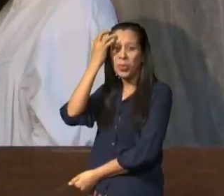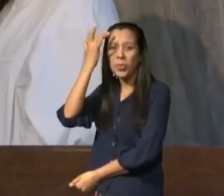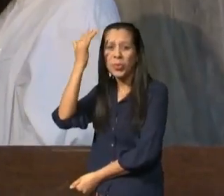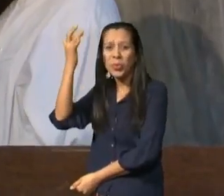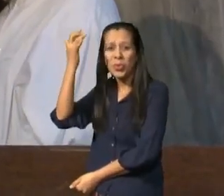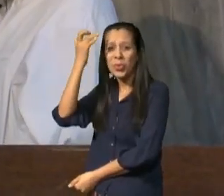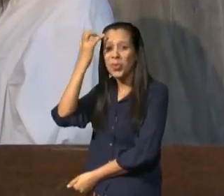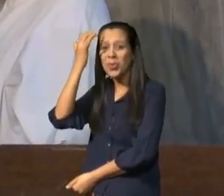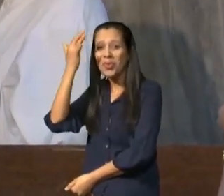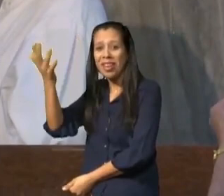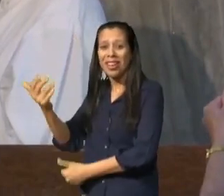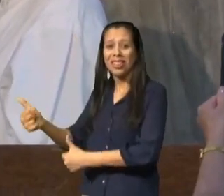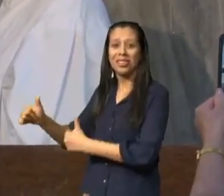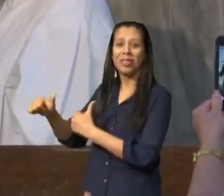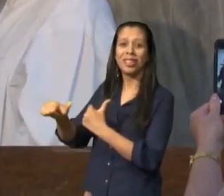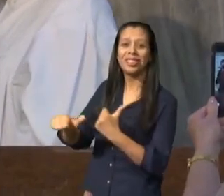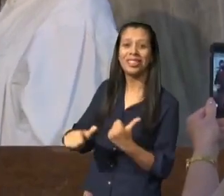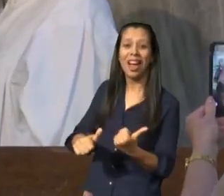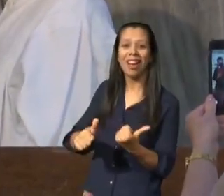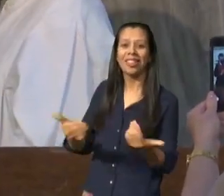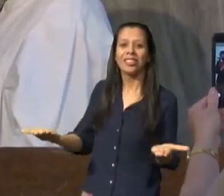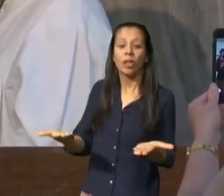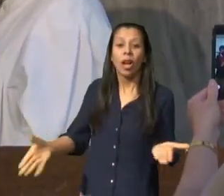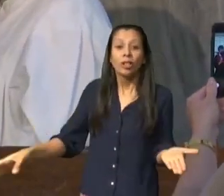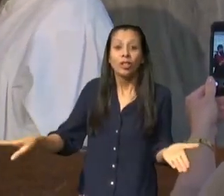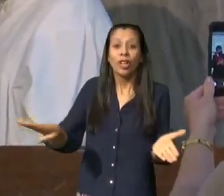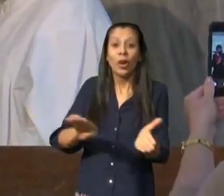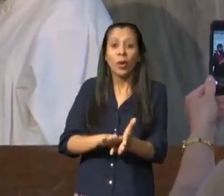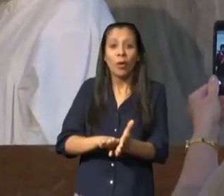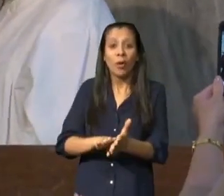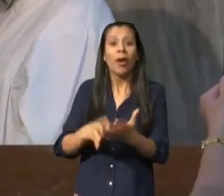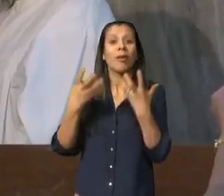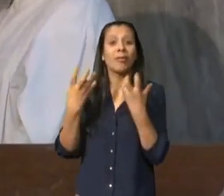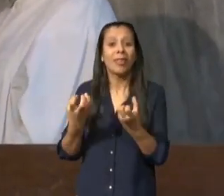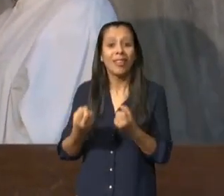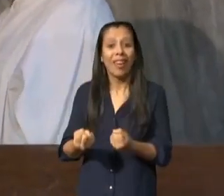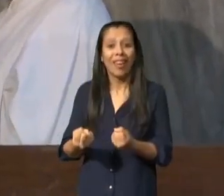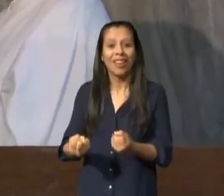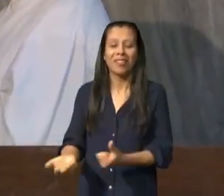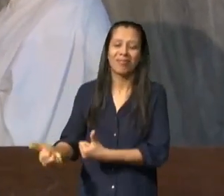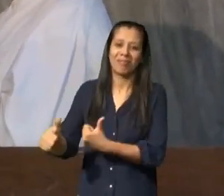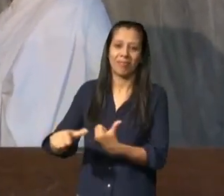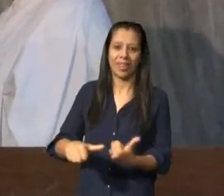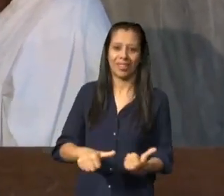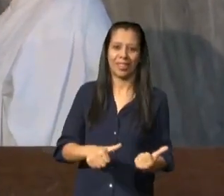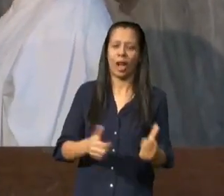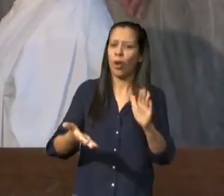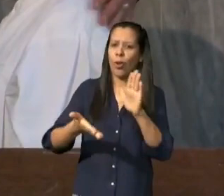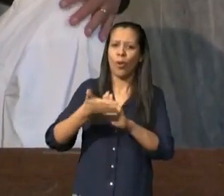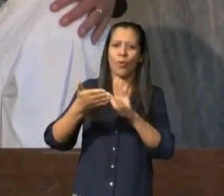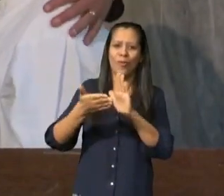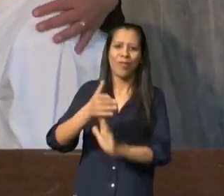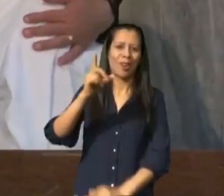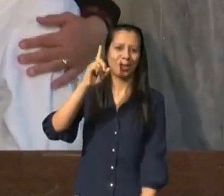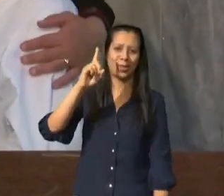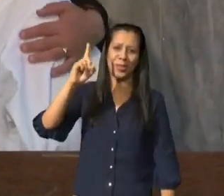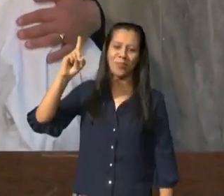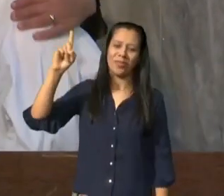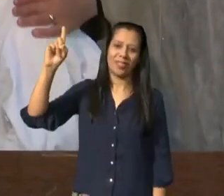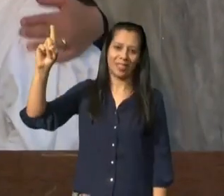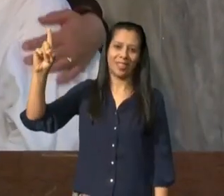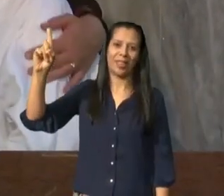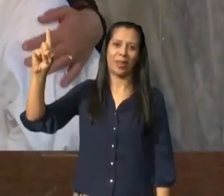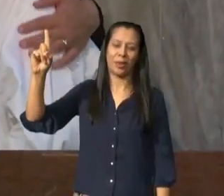olha aí louvado seja o nome de Deus louvado seja o de Deus oh meu Deus